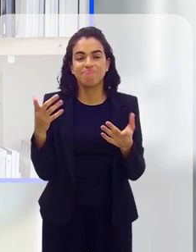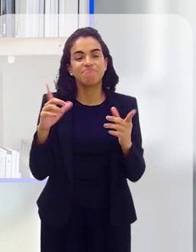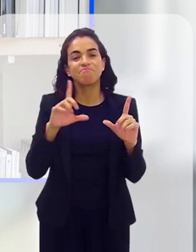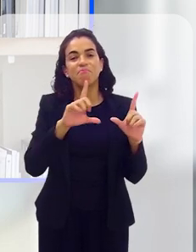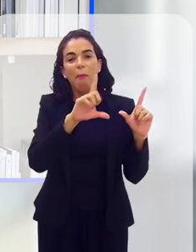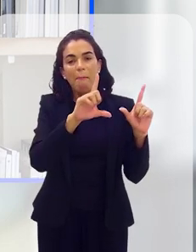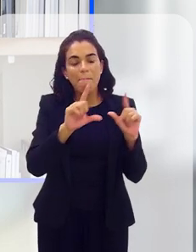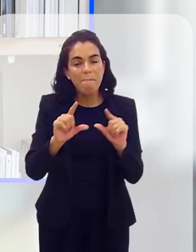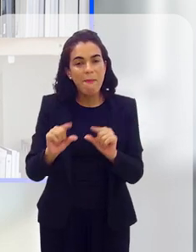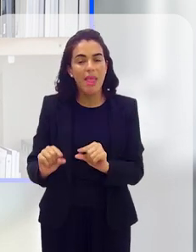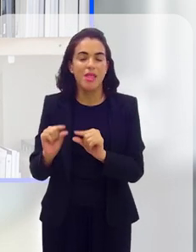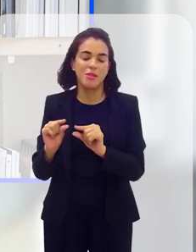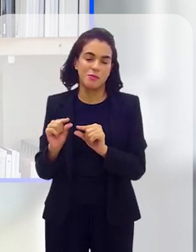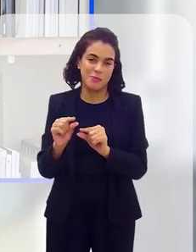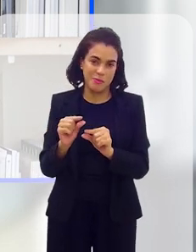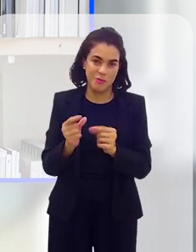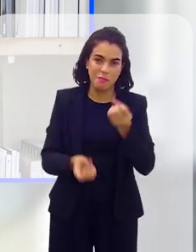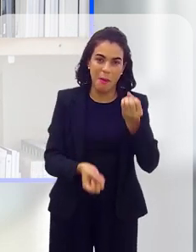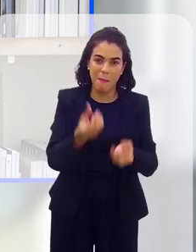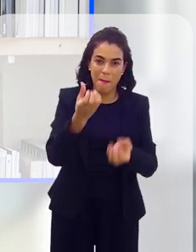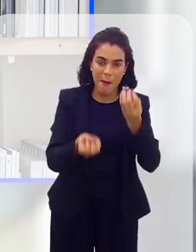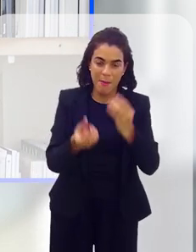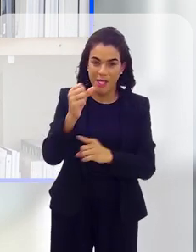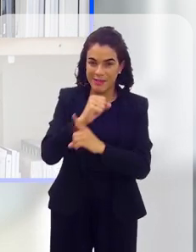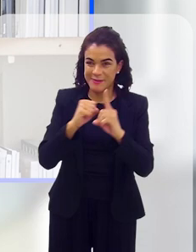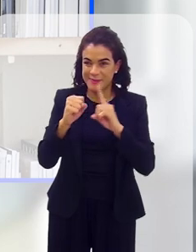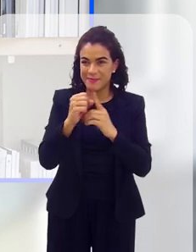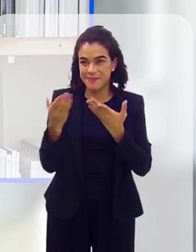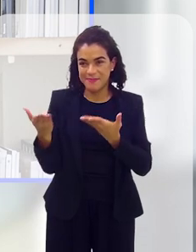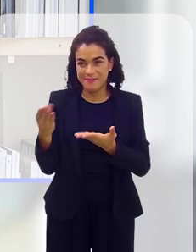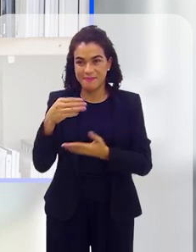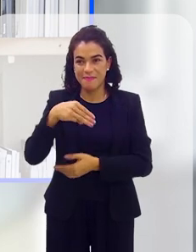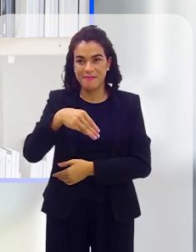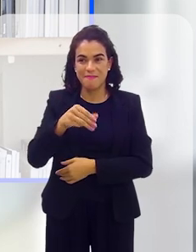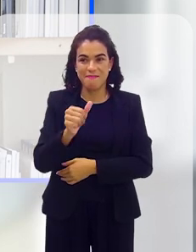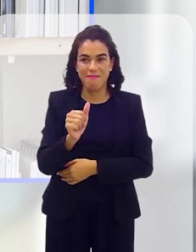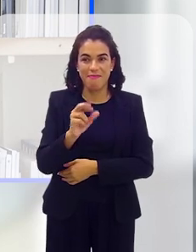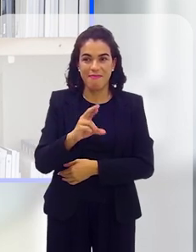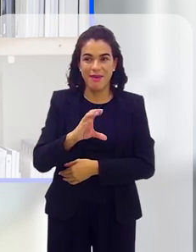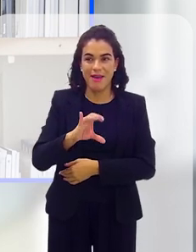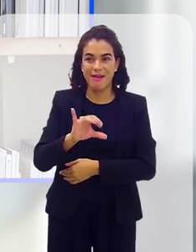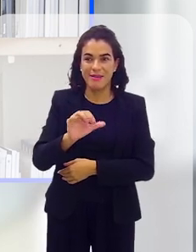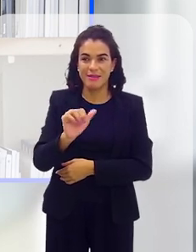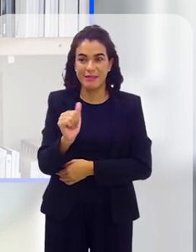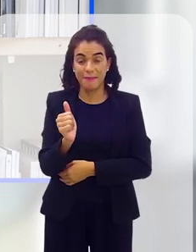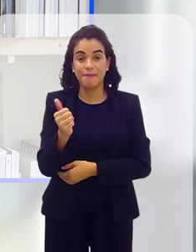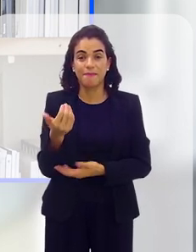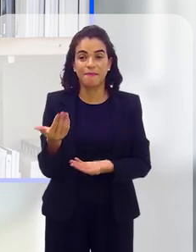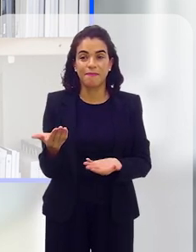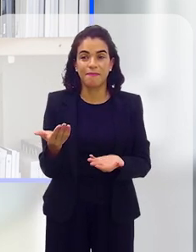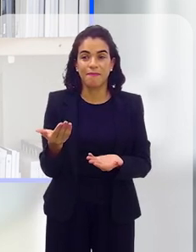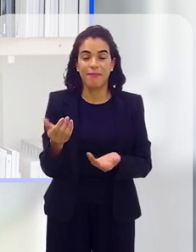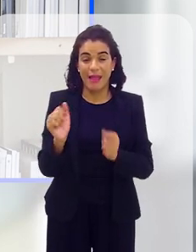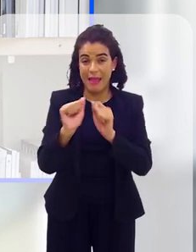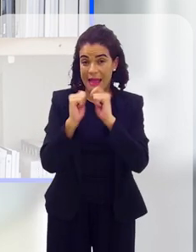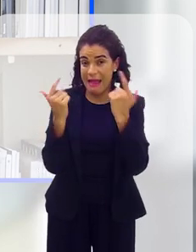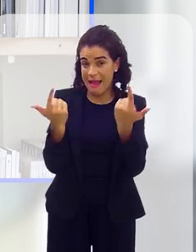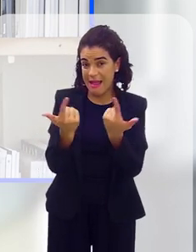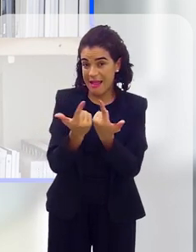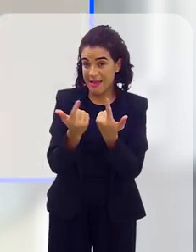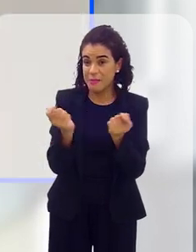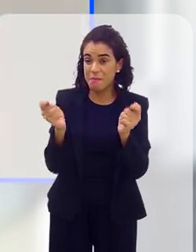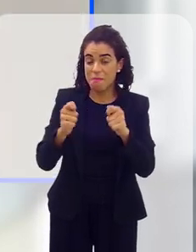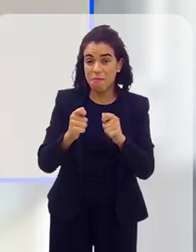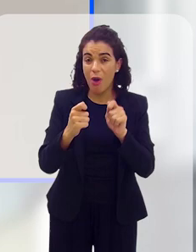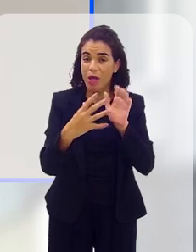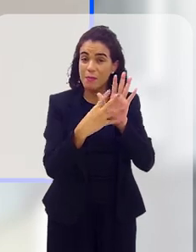enfim, passe a ser menos incidente na nossa sociedade. Pode começar por você, Márcia. Vamos lá, então,